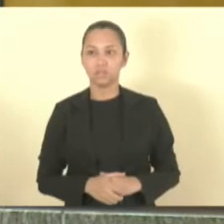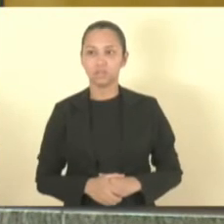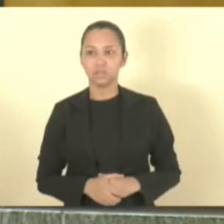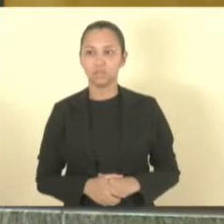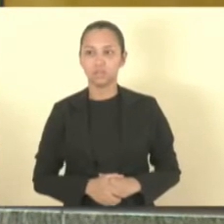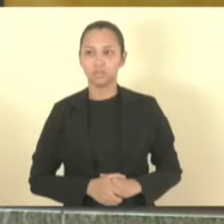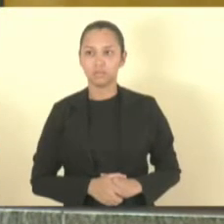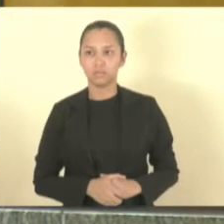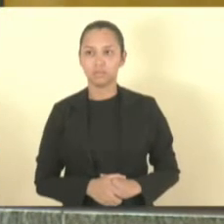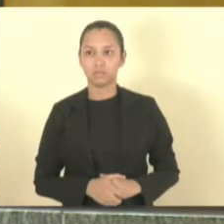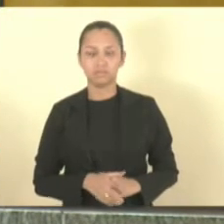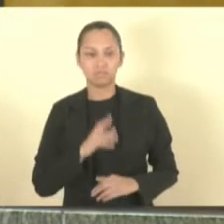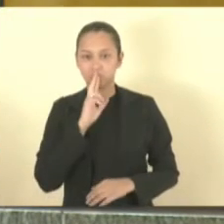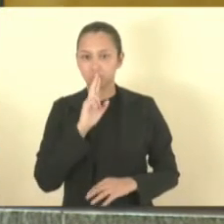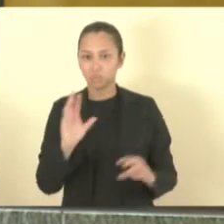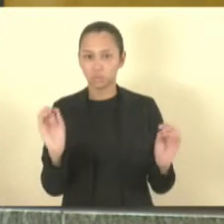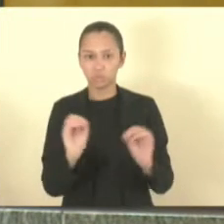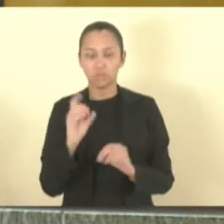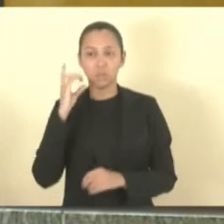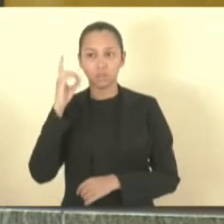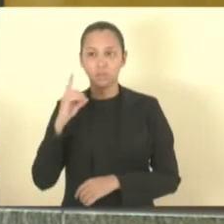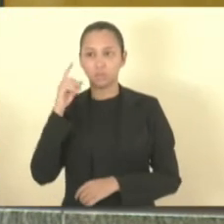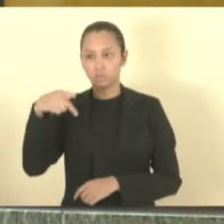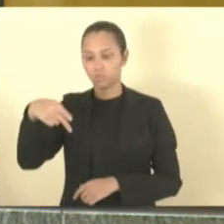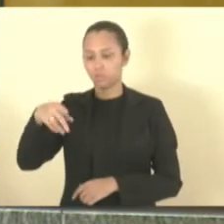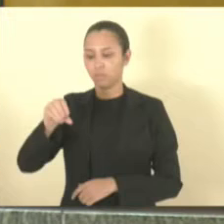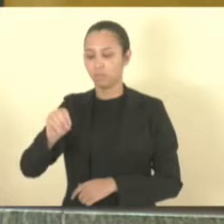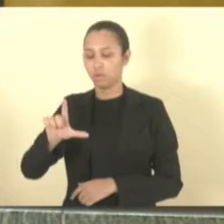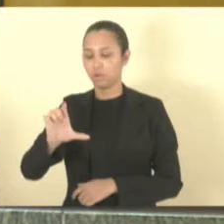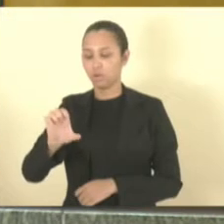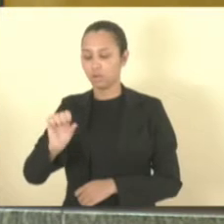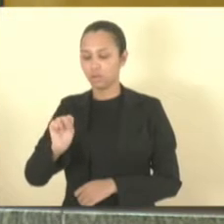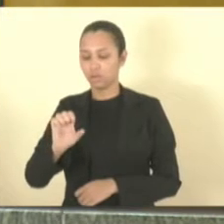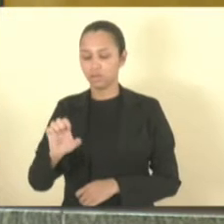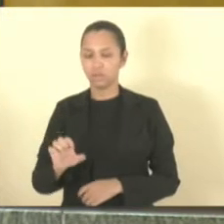Deputado Lucas Scaramuça não respondendo. Com a palavra o deputado Lucas Polesi.